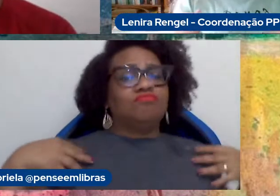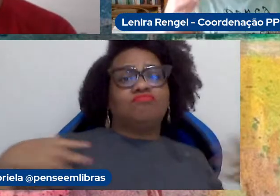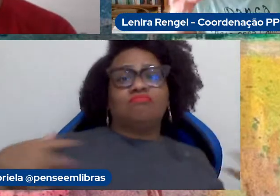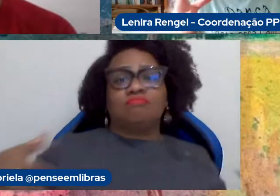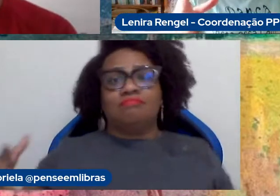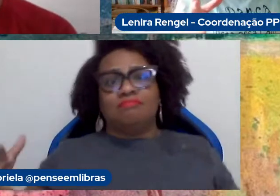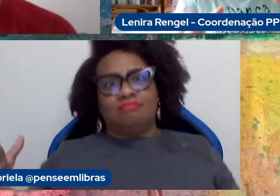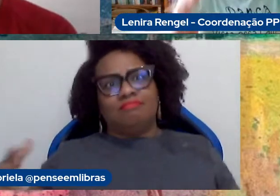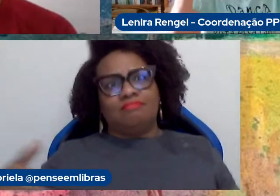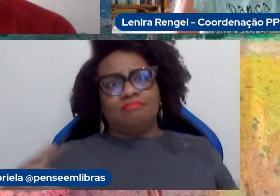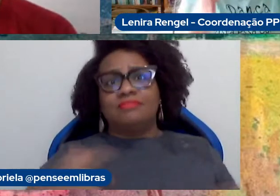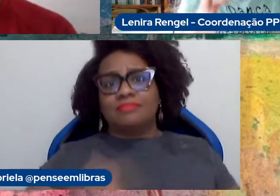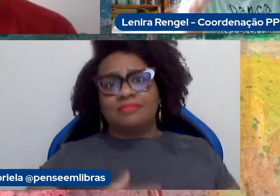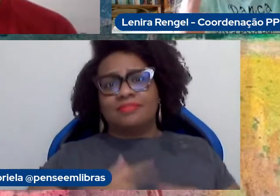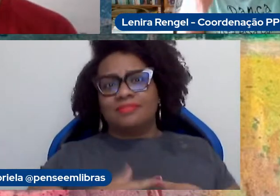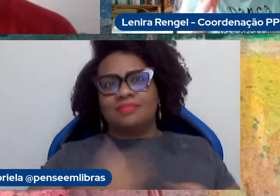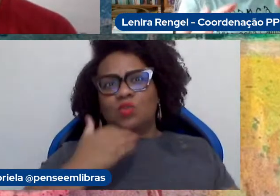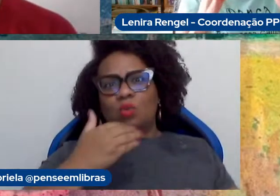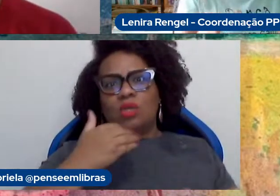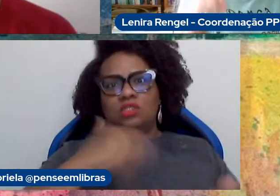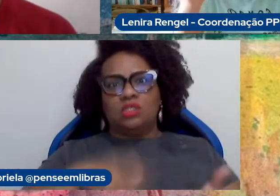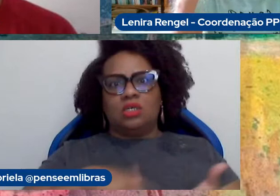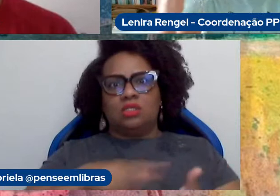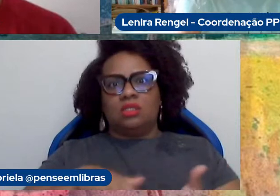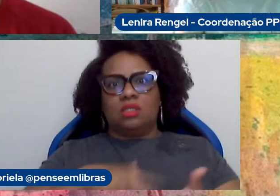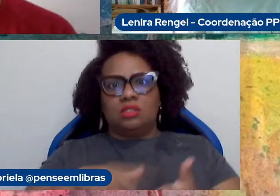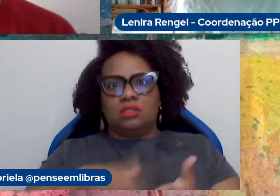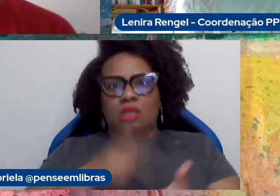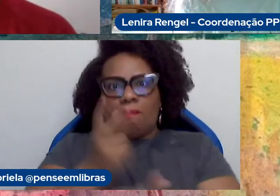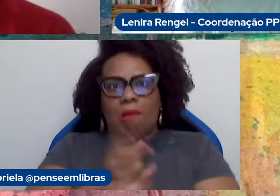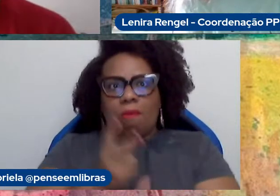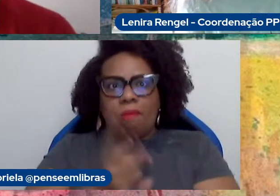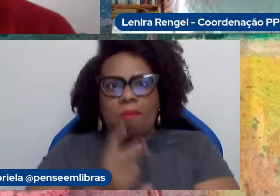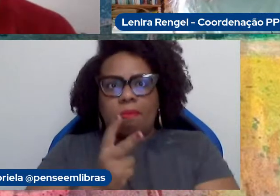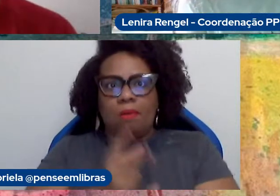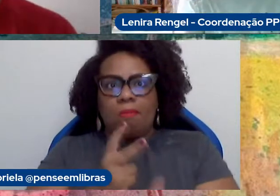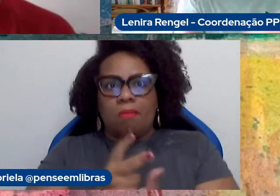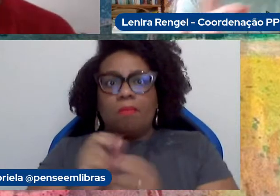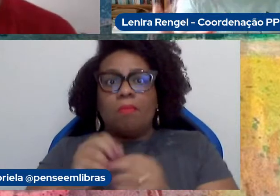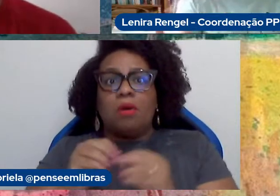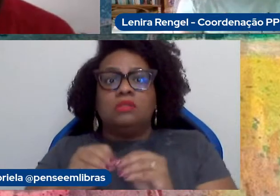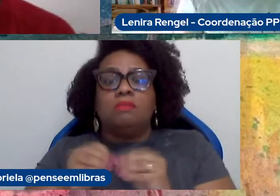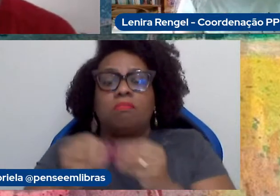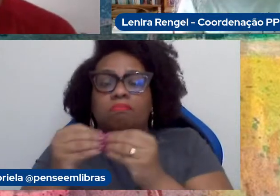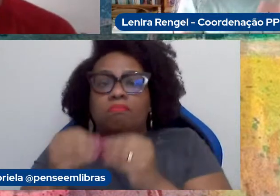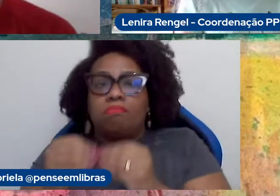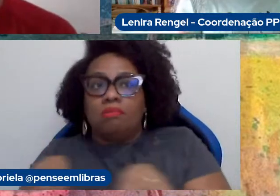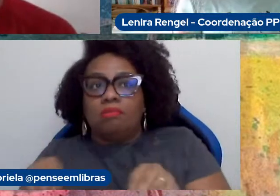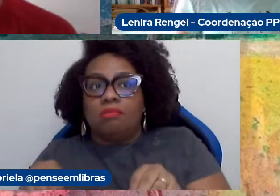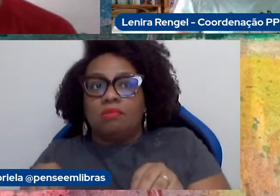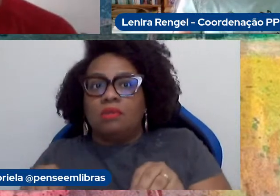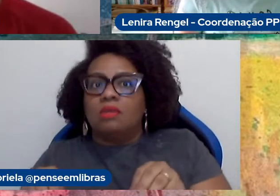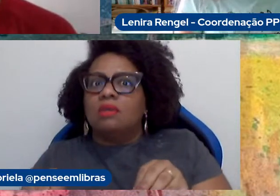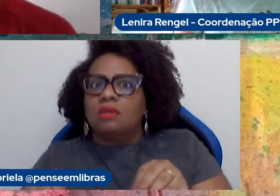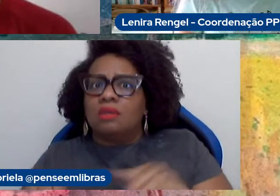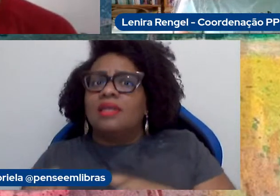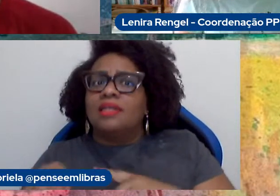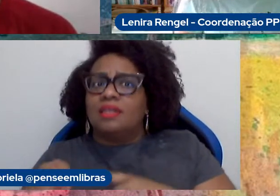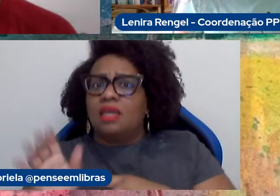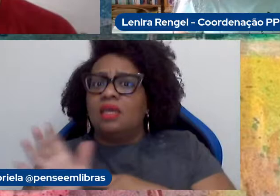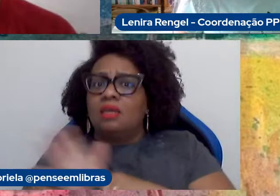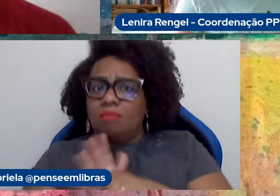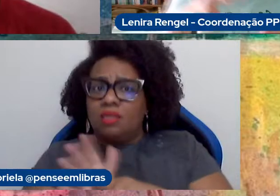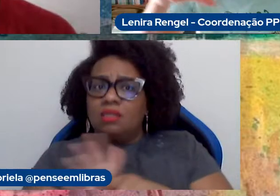lugares também, porque não adianta dançar também só de um jeito que também pode lesionar, né? Existem muitas pesquisas que mostram os